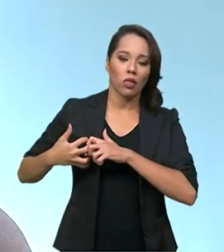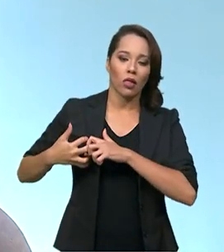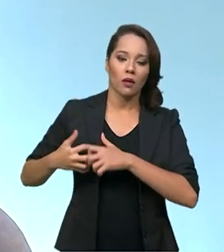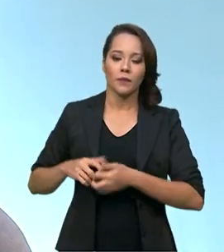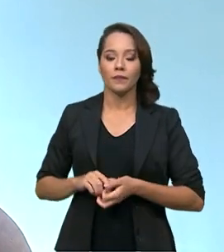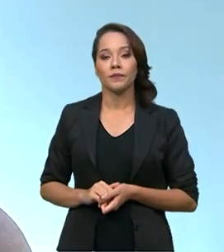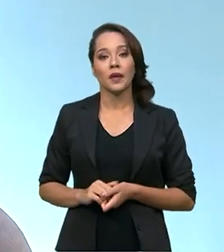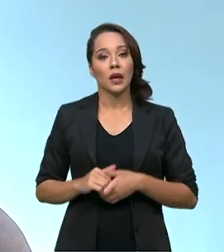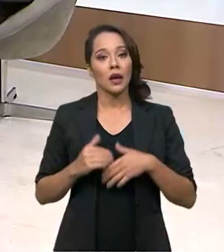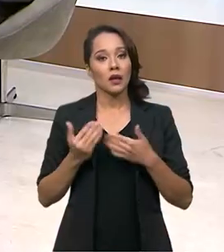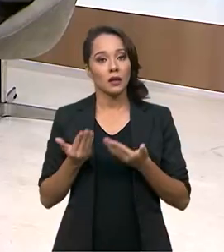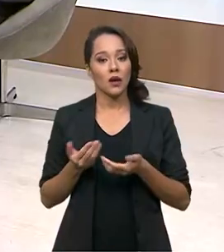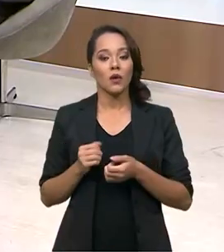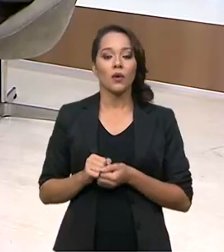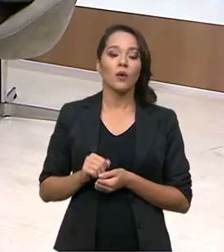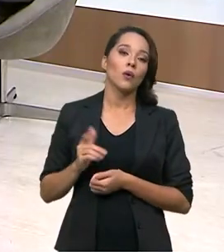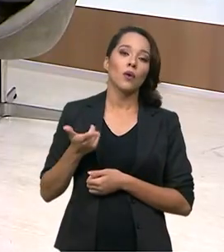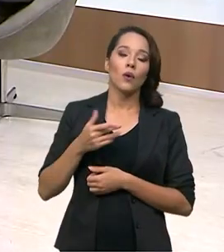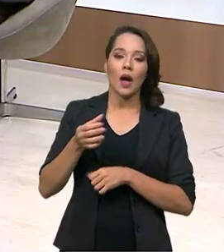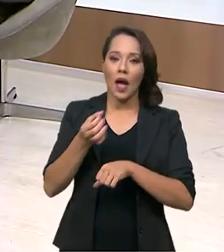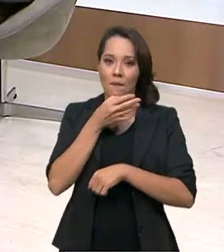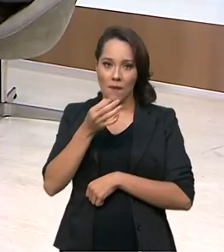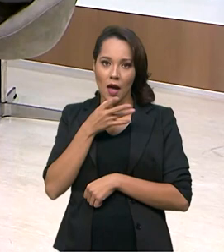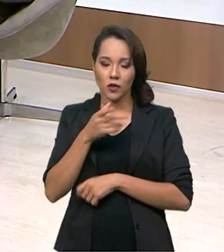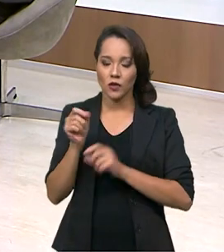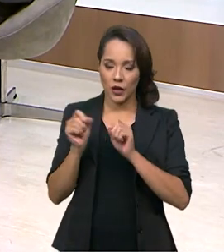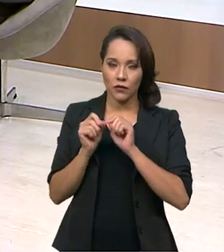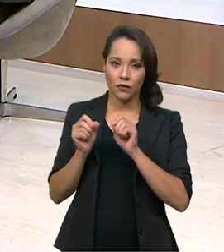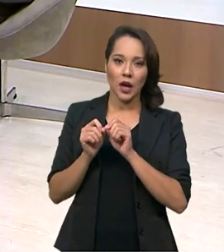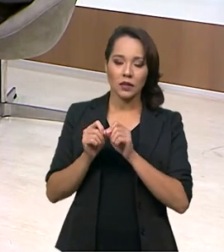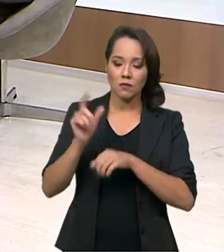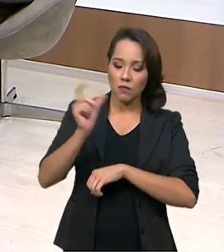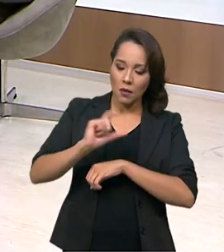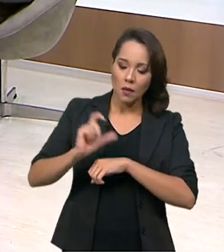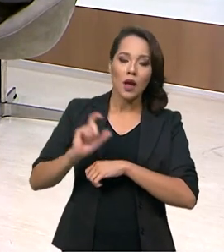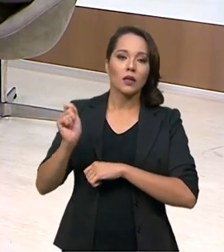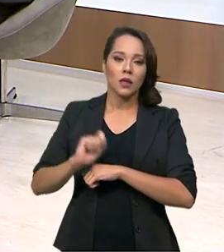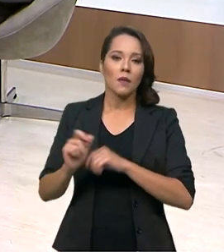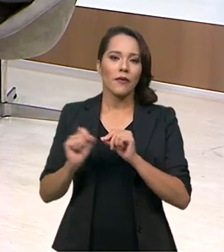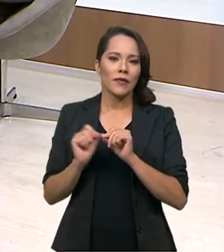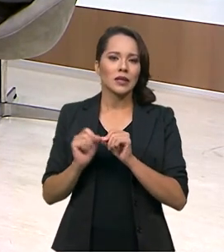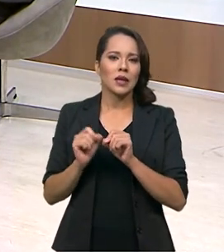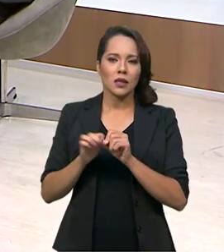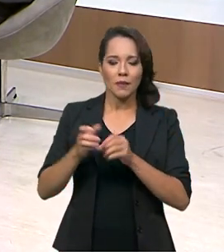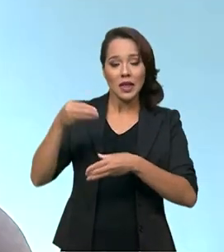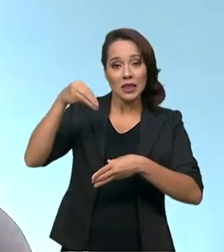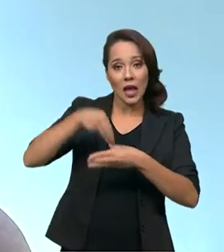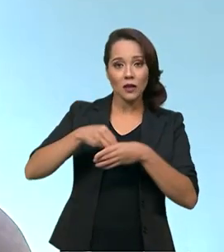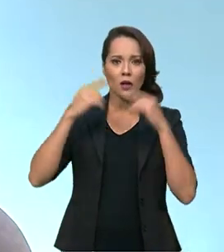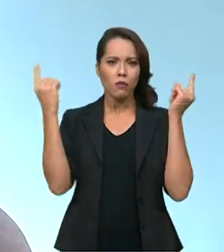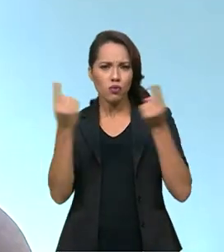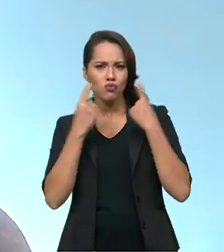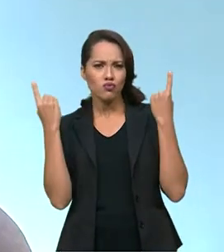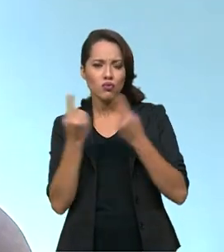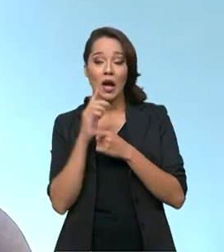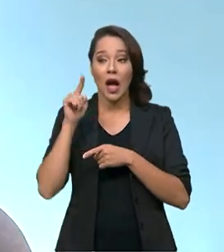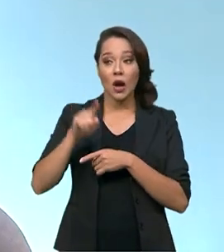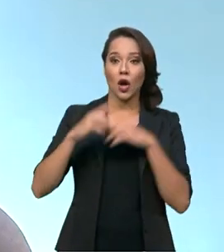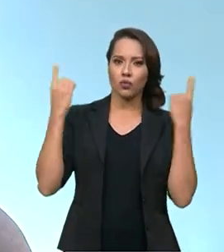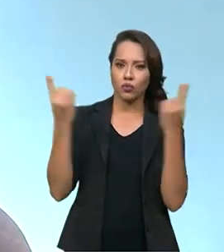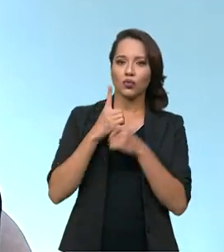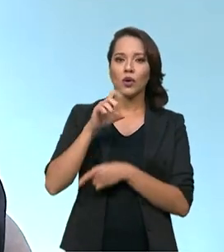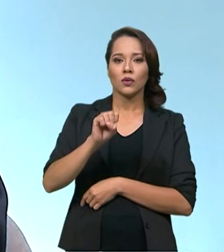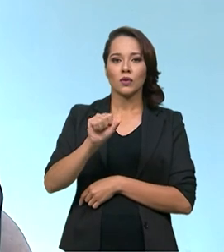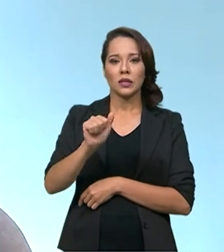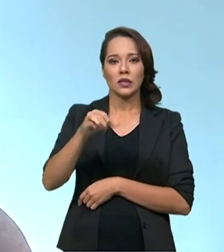do miocárdio. O trombolítico, que é um medicamento que nós fazemos, podemos fazer até na ambulância. E agora que essas ambulâncias do